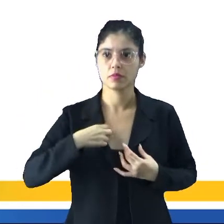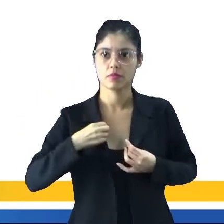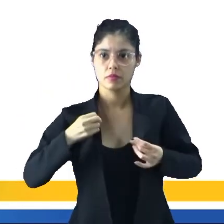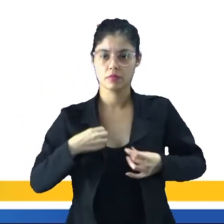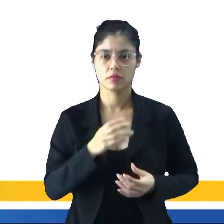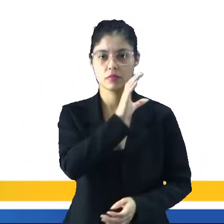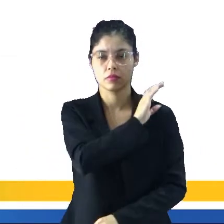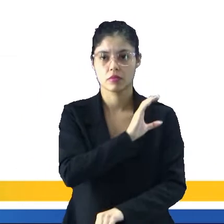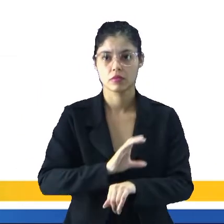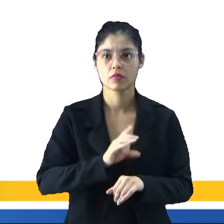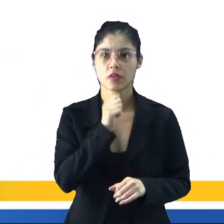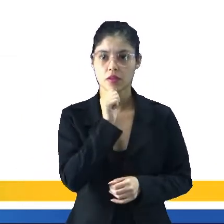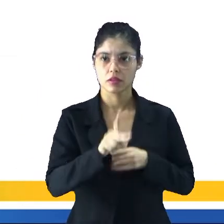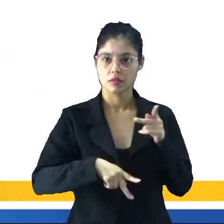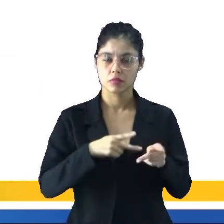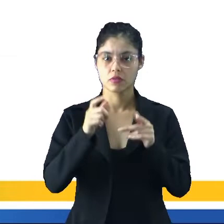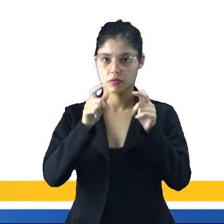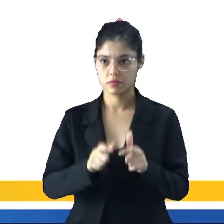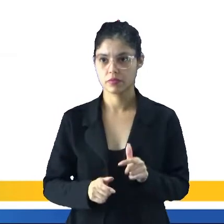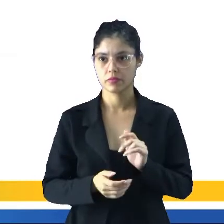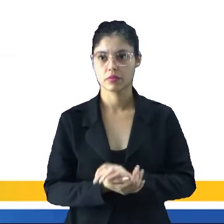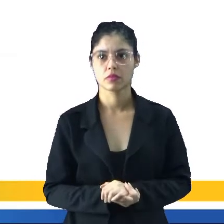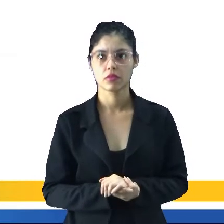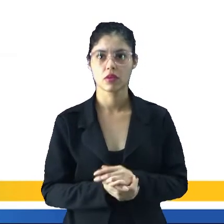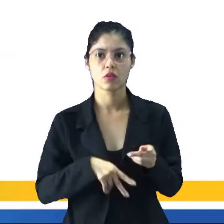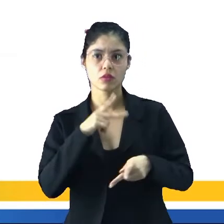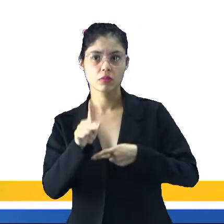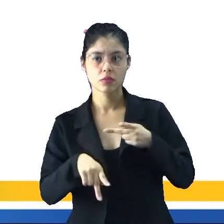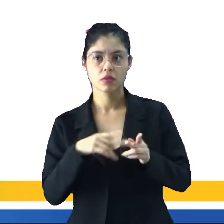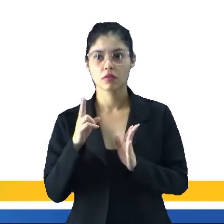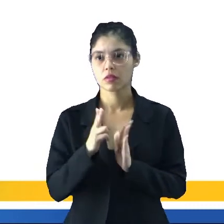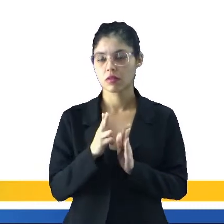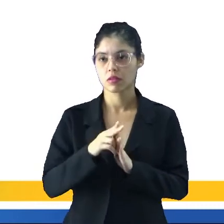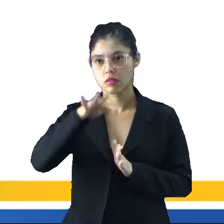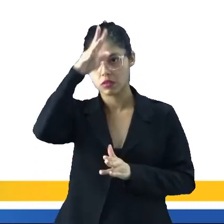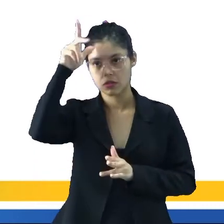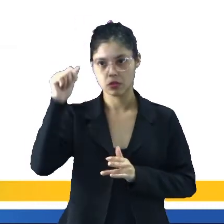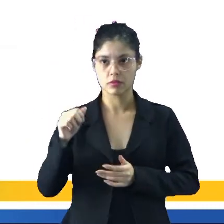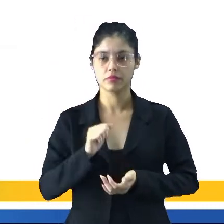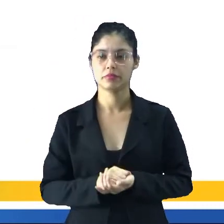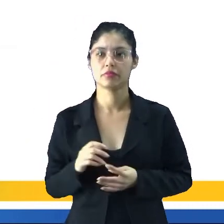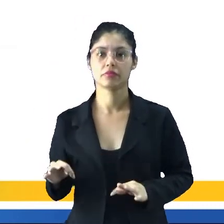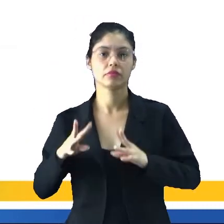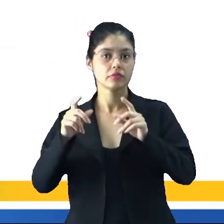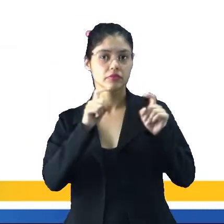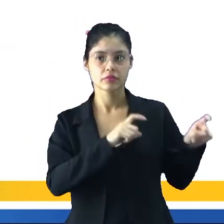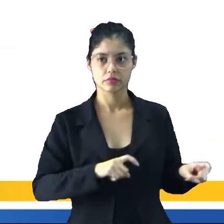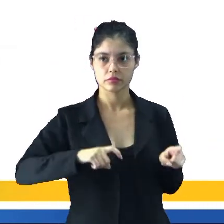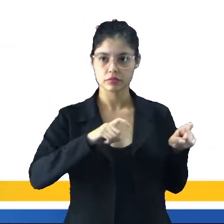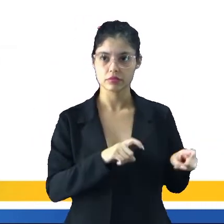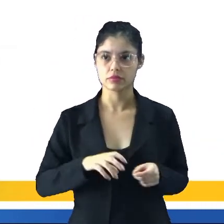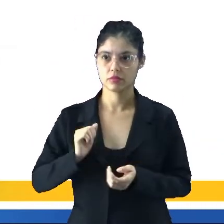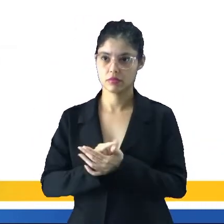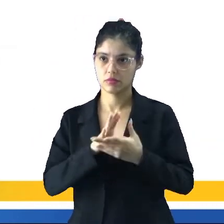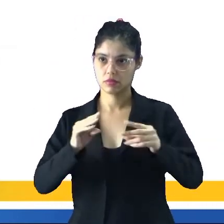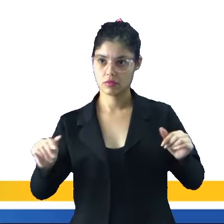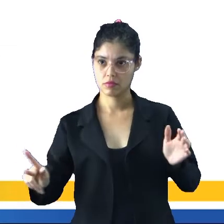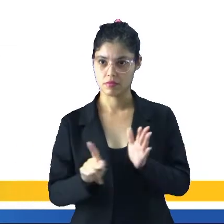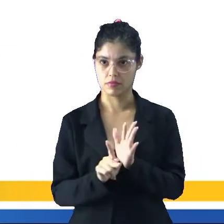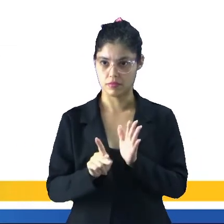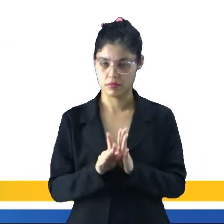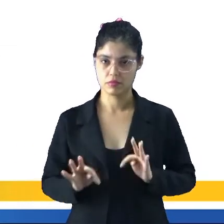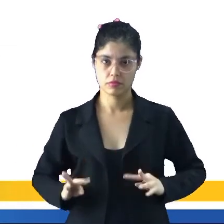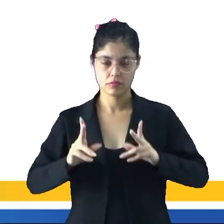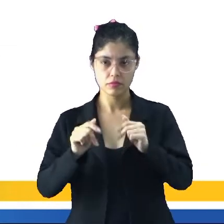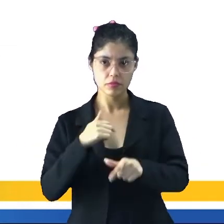cultura do povo local. Os povos indígenas da Amazônia eram todos agricultores. A terra pertencia